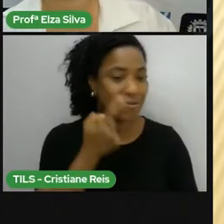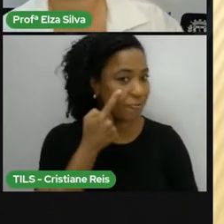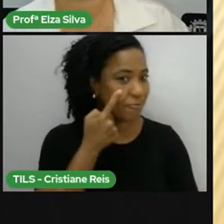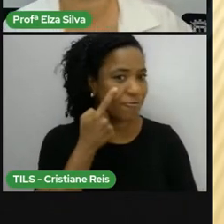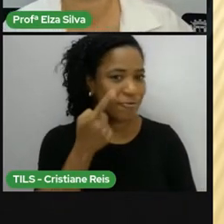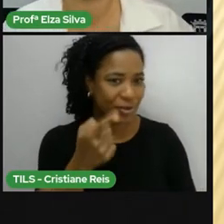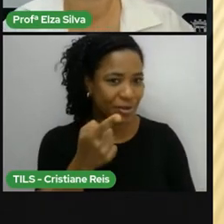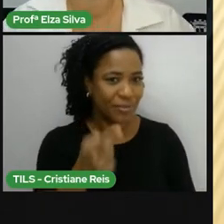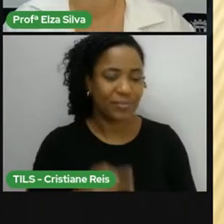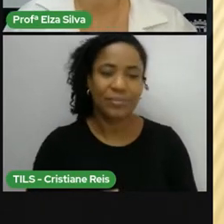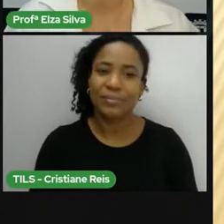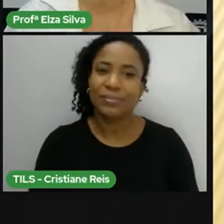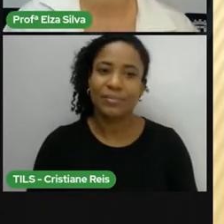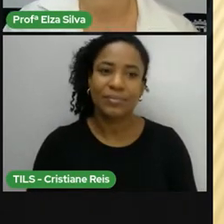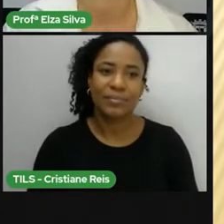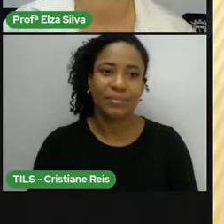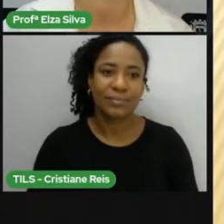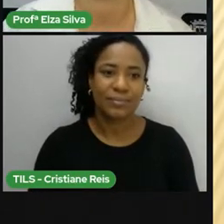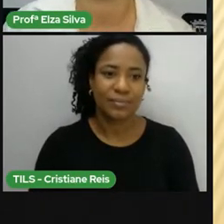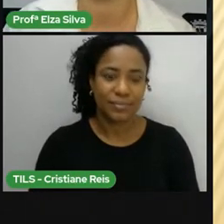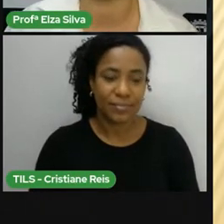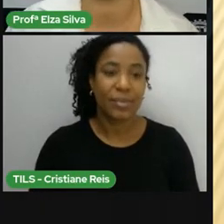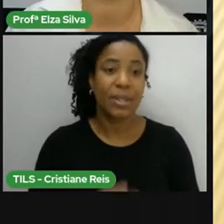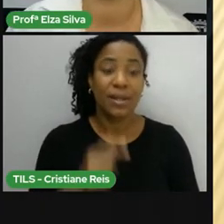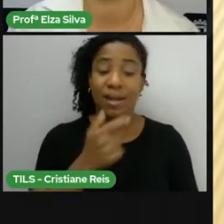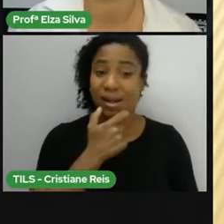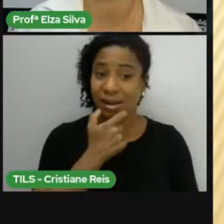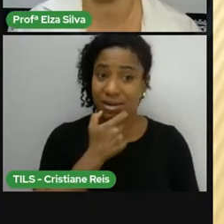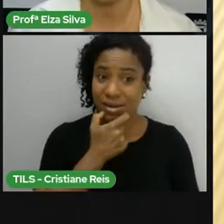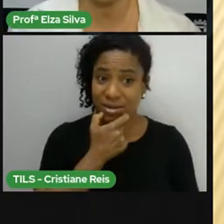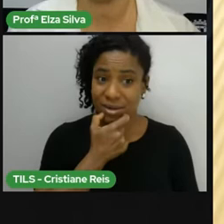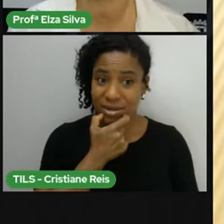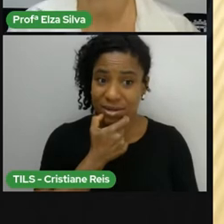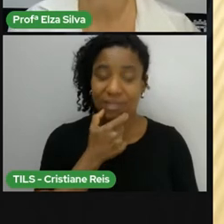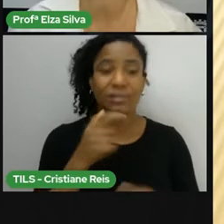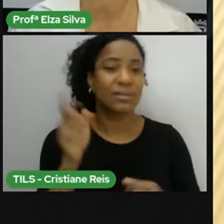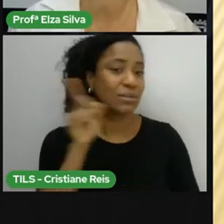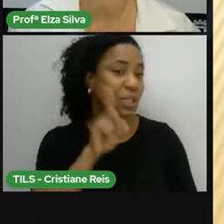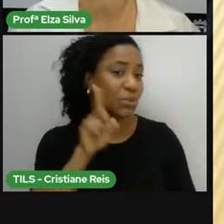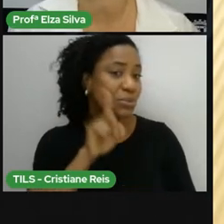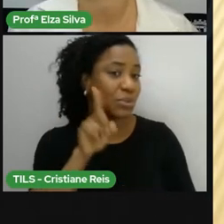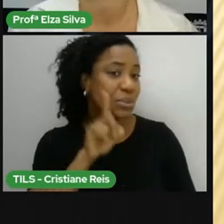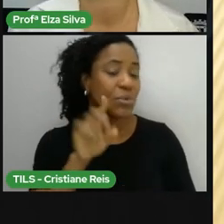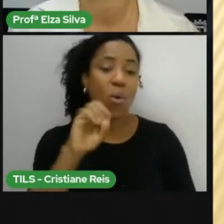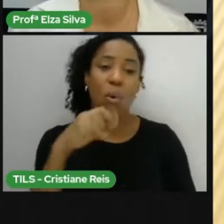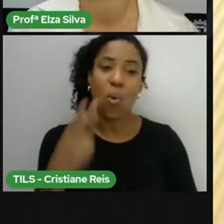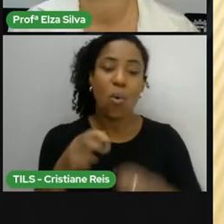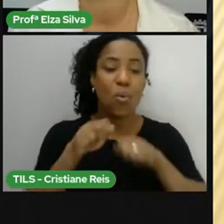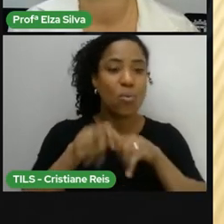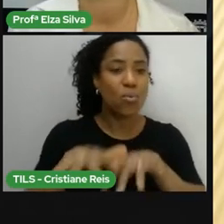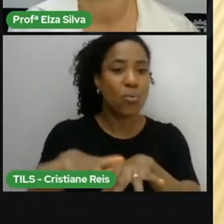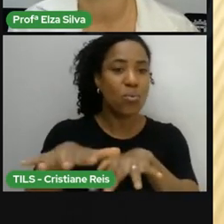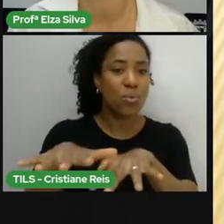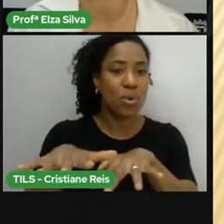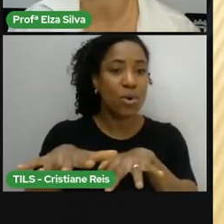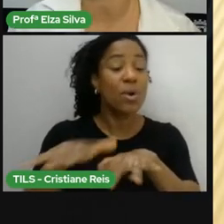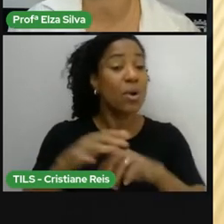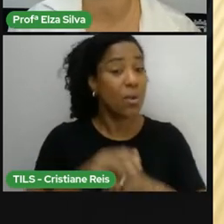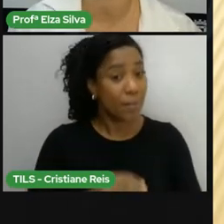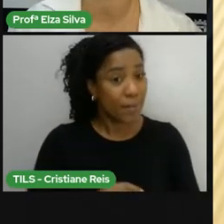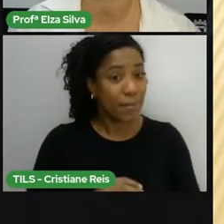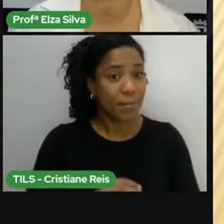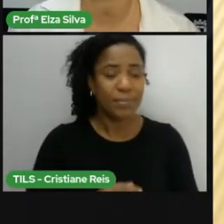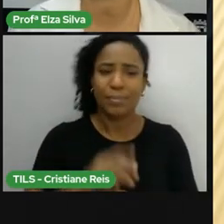Geralmente, nós associamos a língua inglesa aos Estados Unidos e ao Reino Unido. Quando alguém